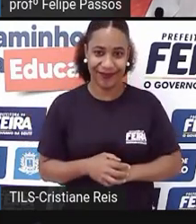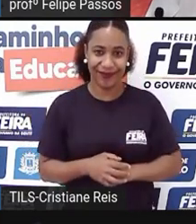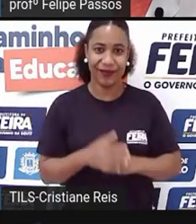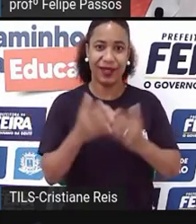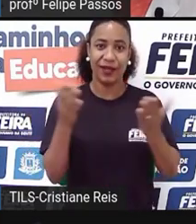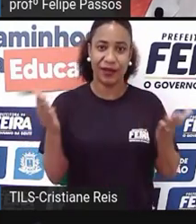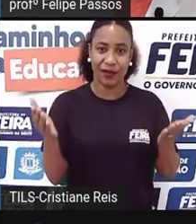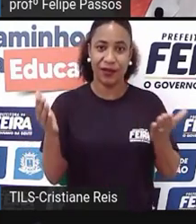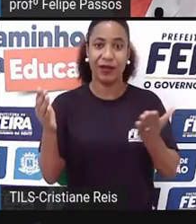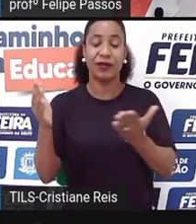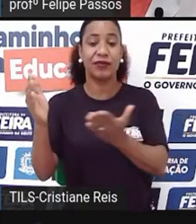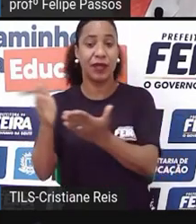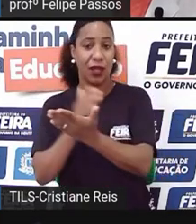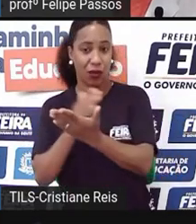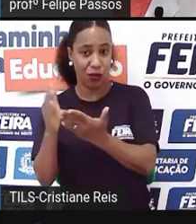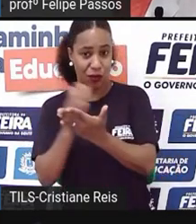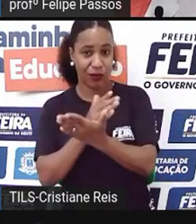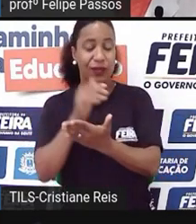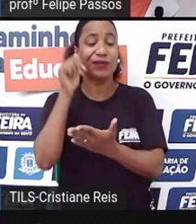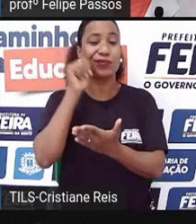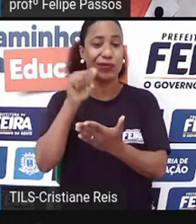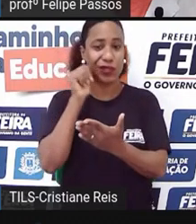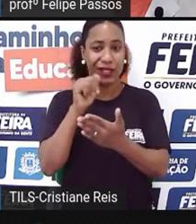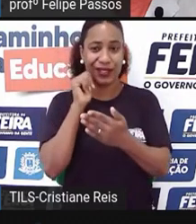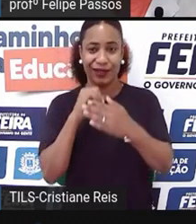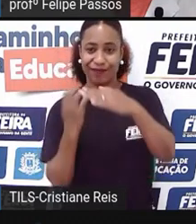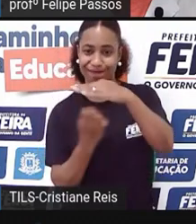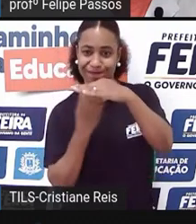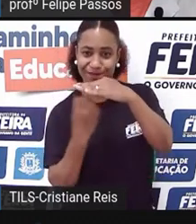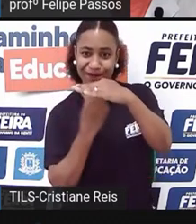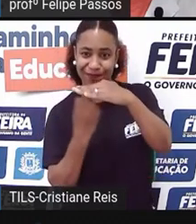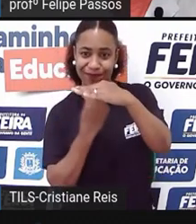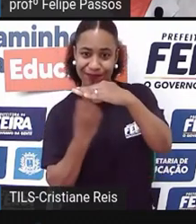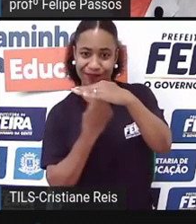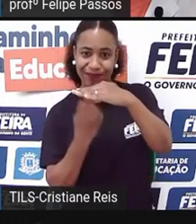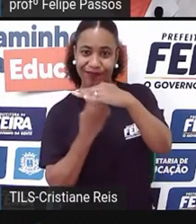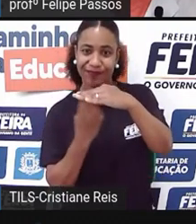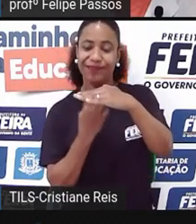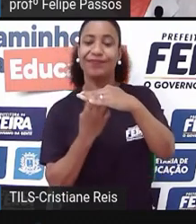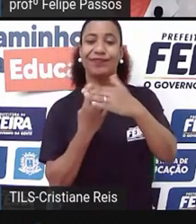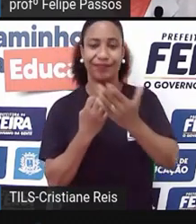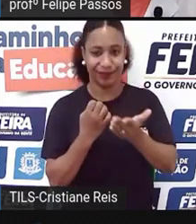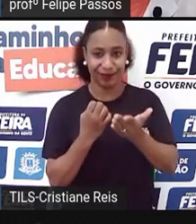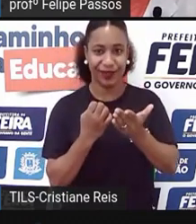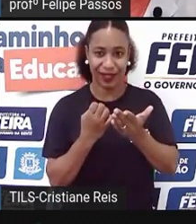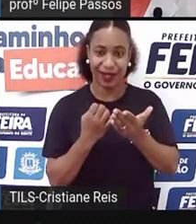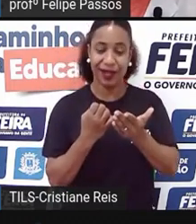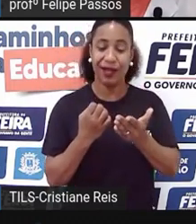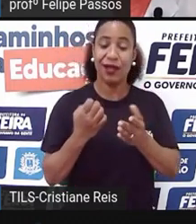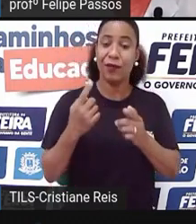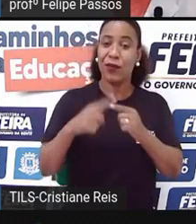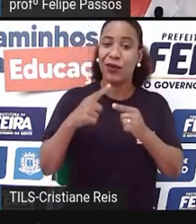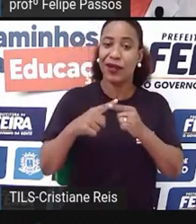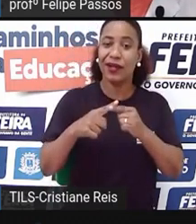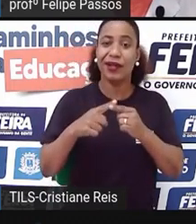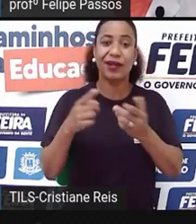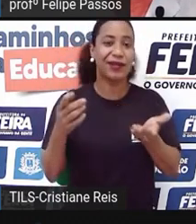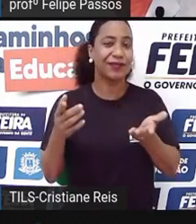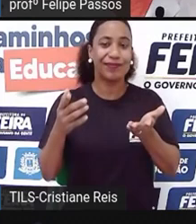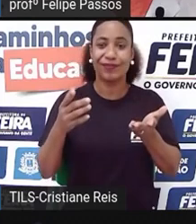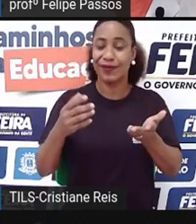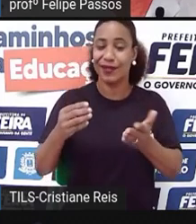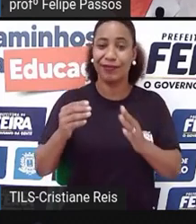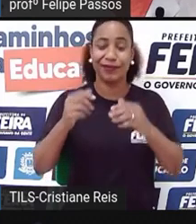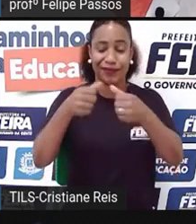algumas empresárias, porque eles tiveram sua rotina de vida alterada, né? Passaram a